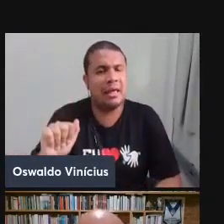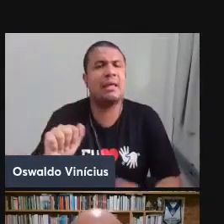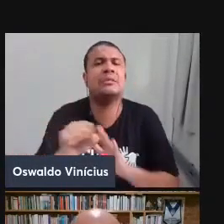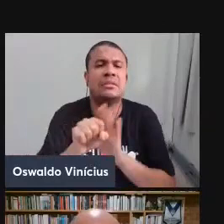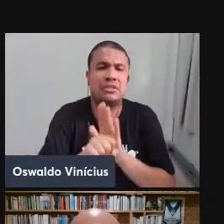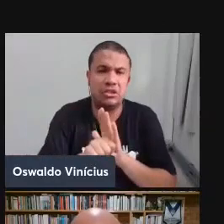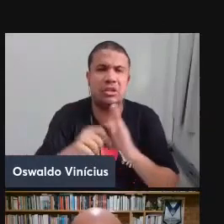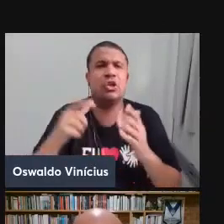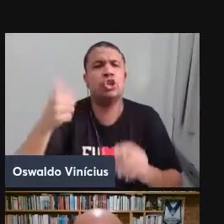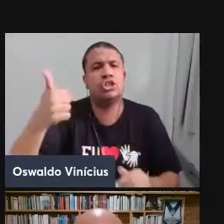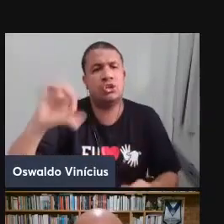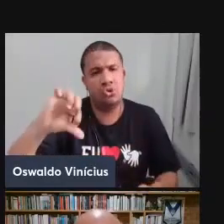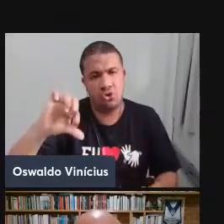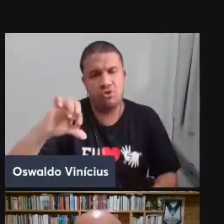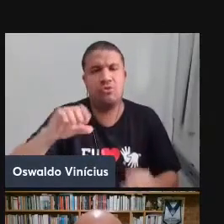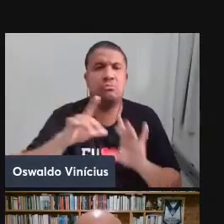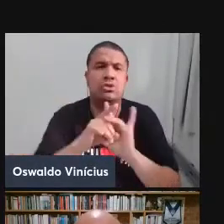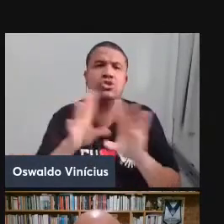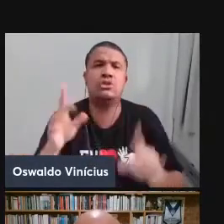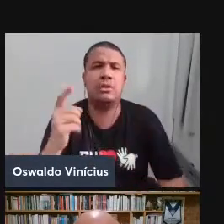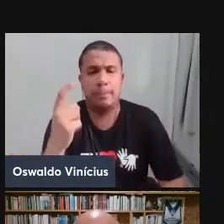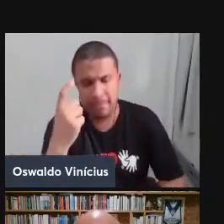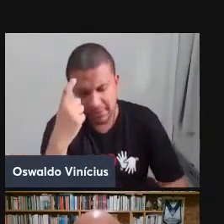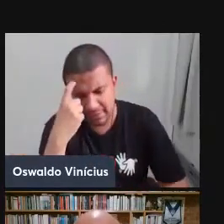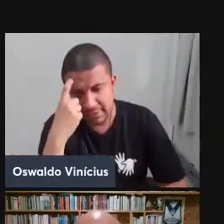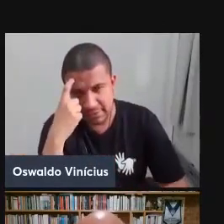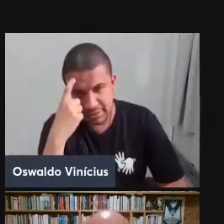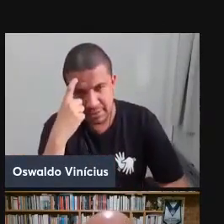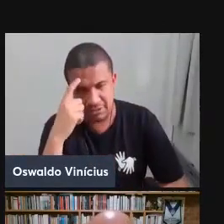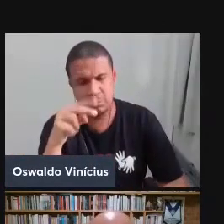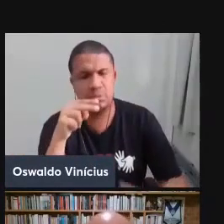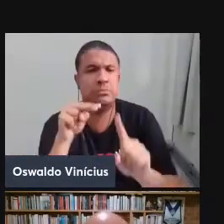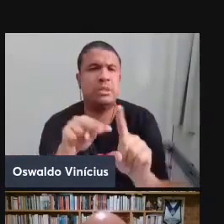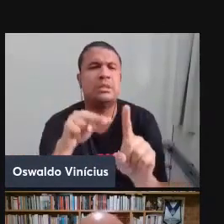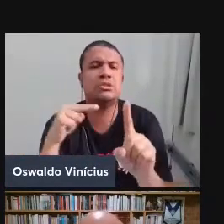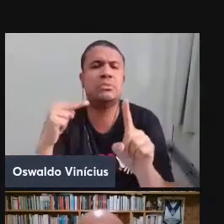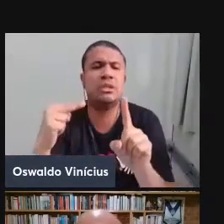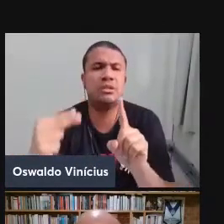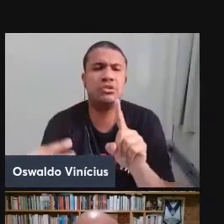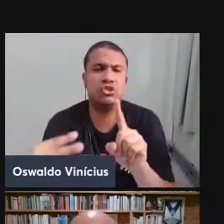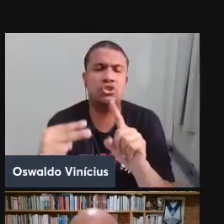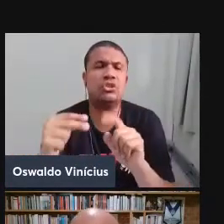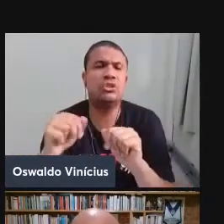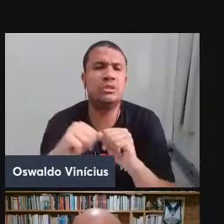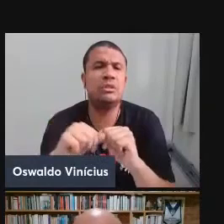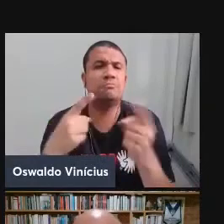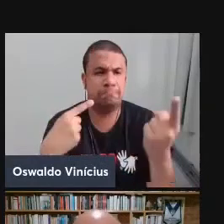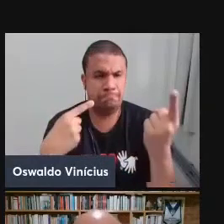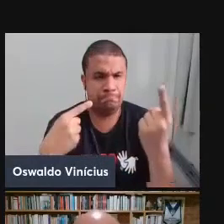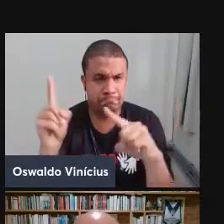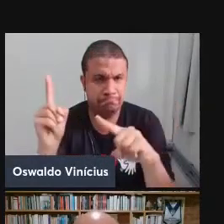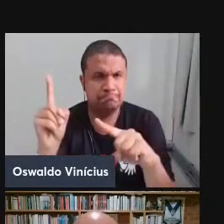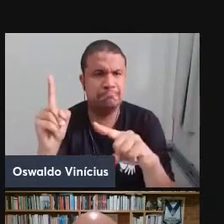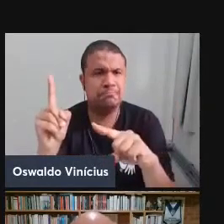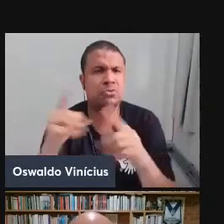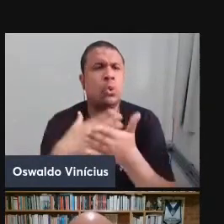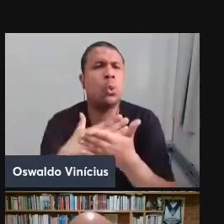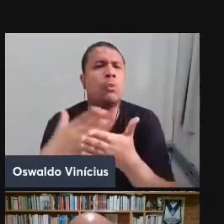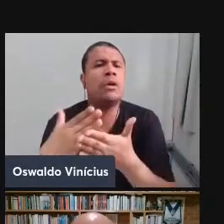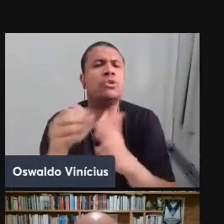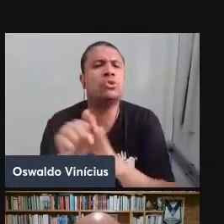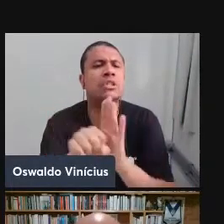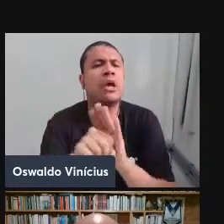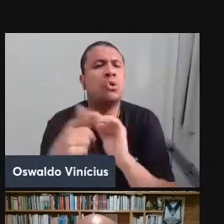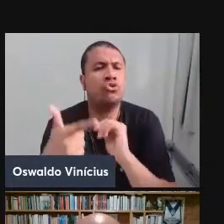permitiria, então, pensar uma perspectiva anárquica e anarquista nesse começo do século